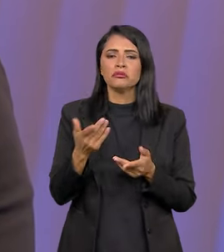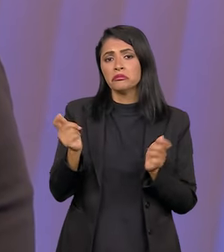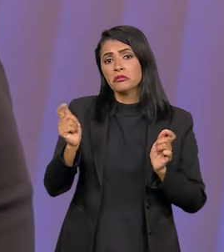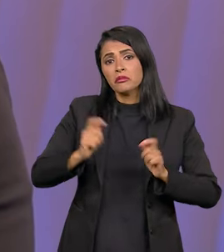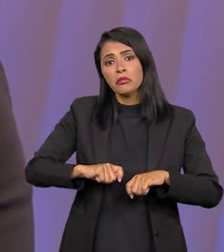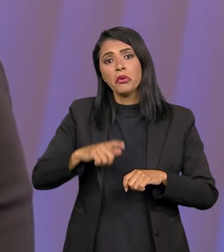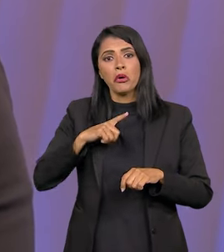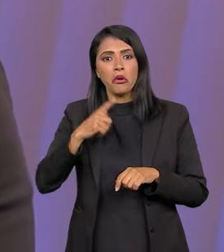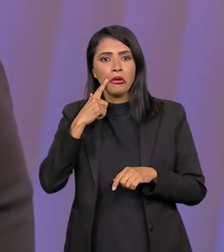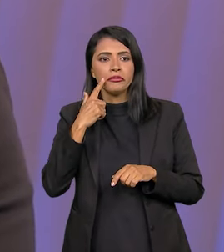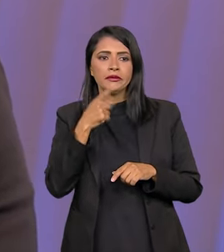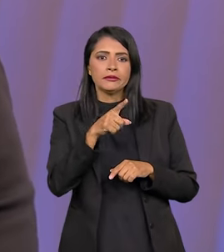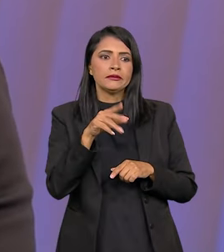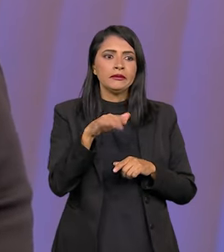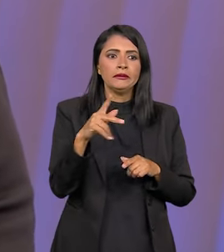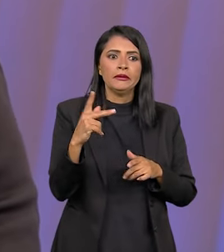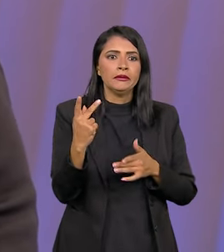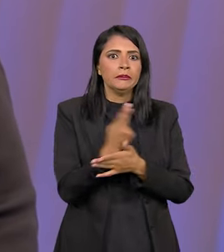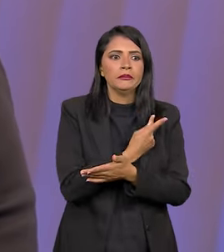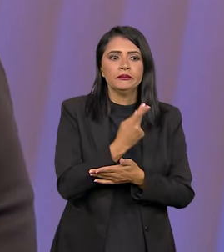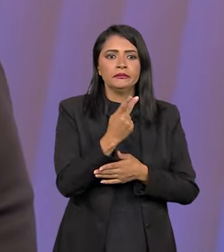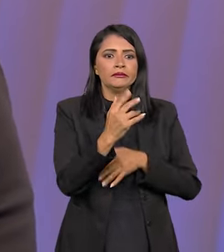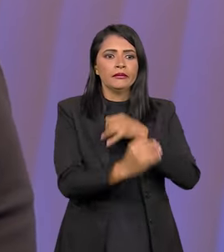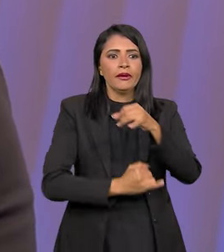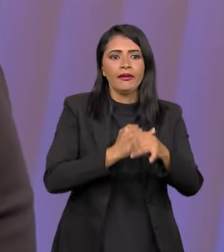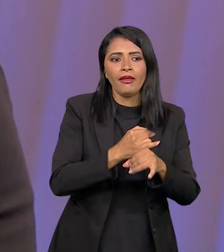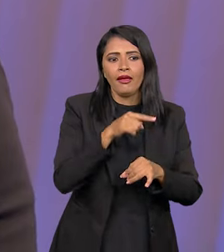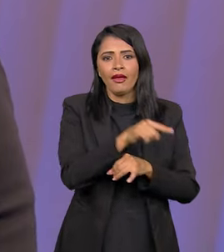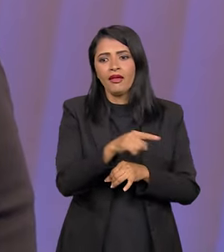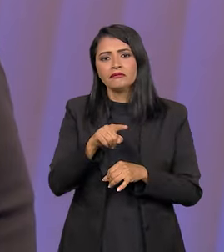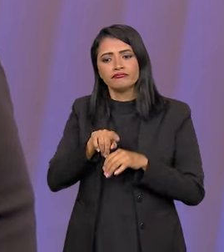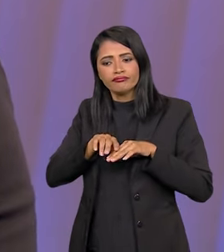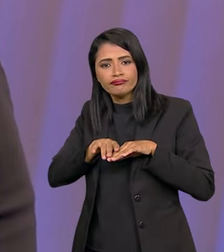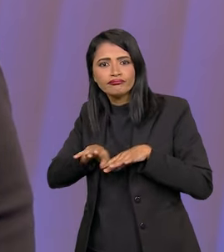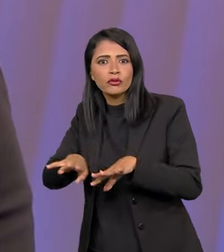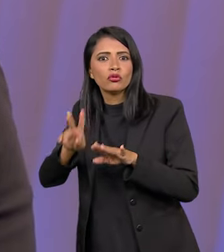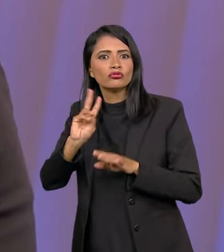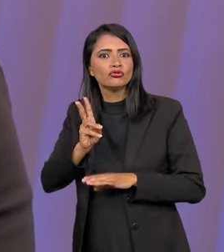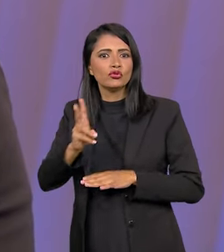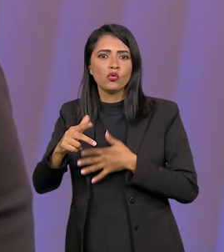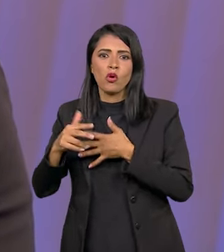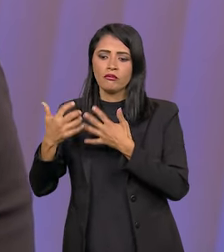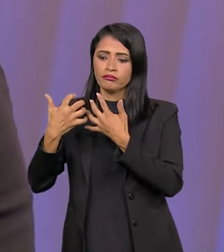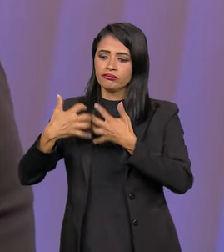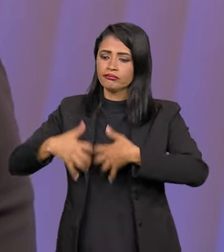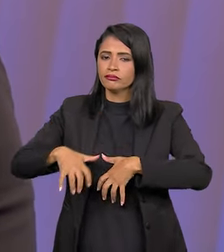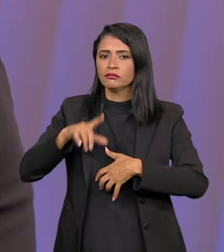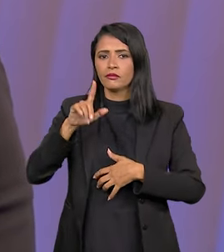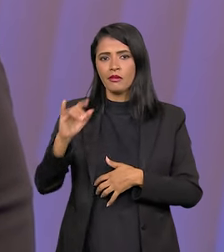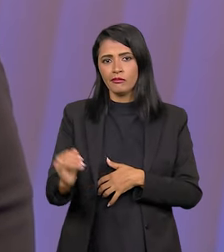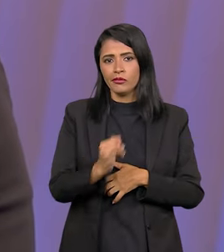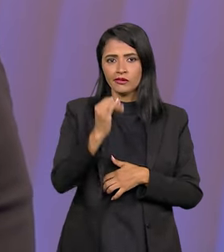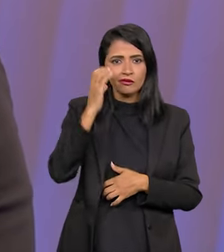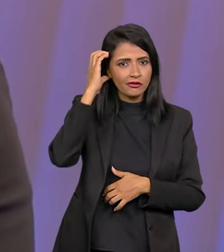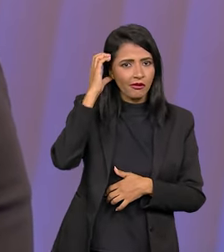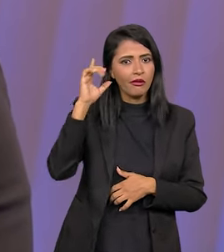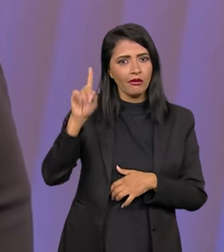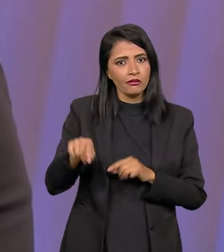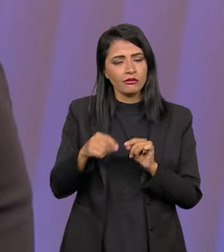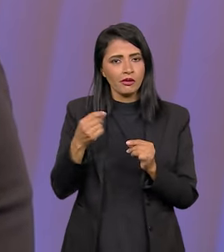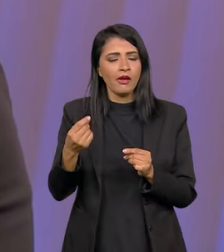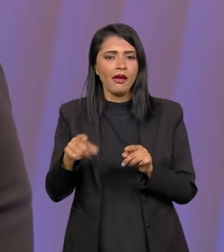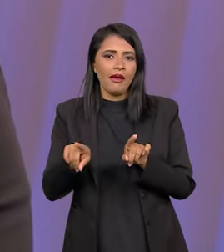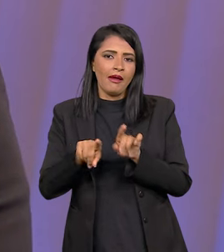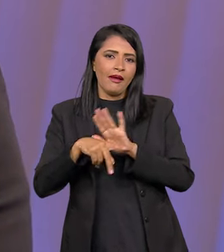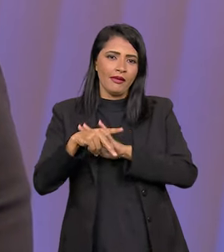que pode ter problemas na internet, de sinal, que ela está funcionando. É muito importante